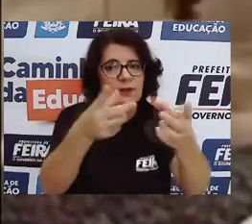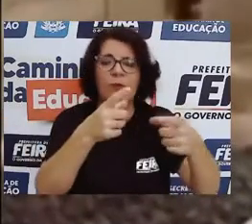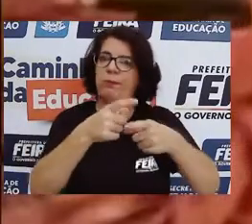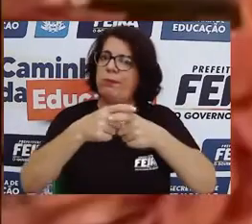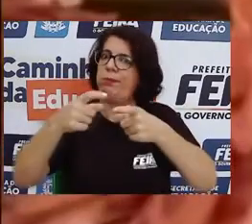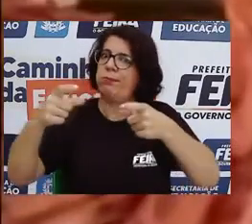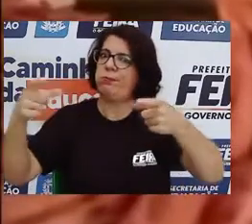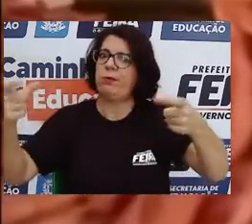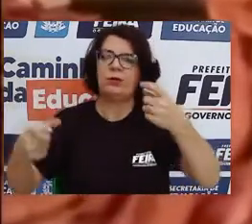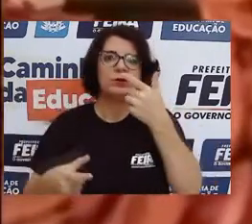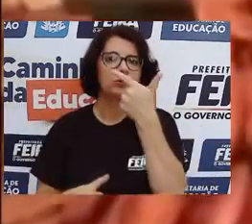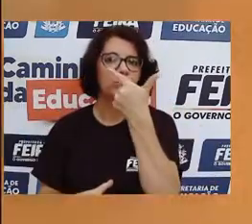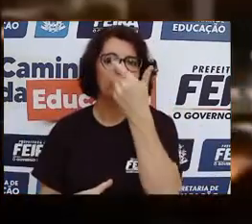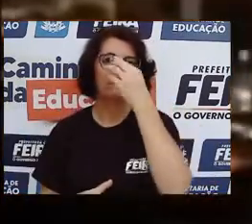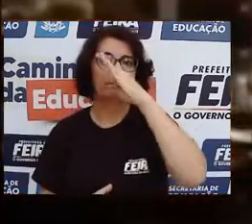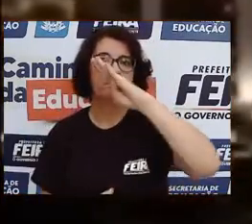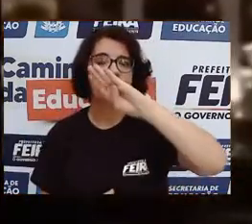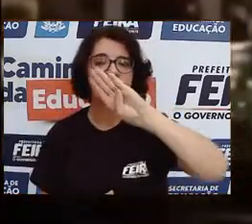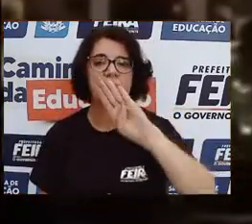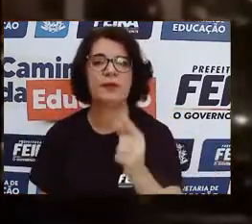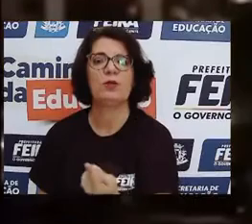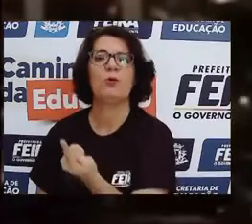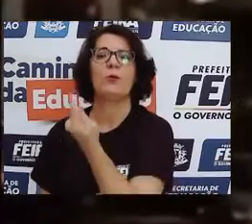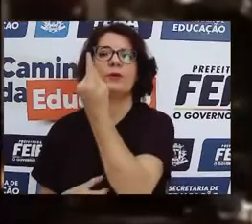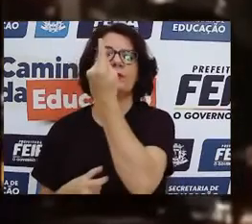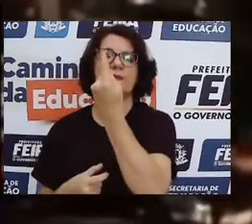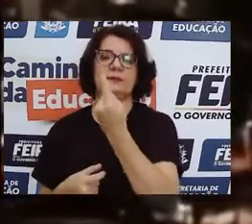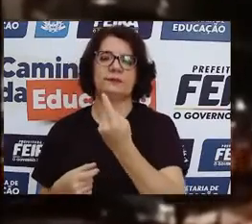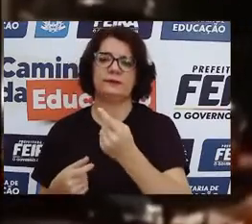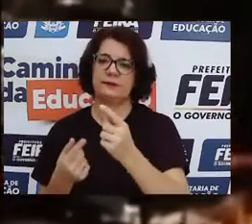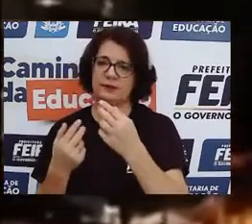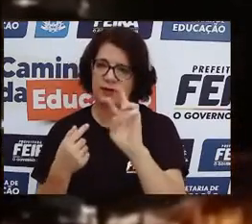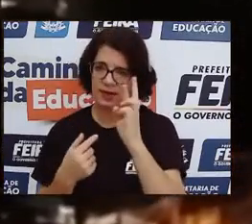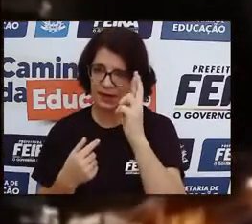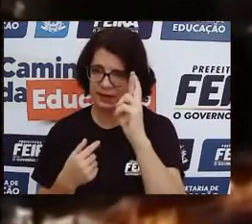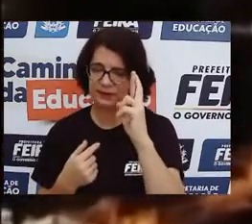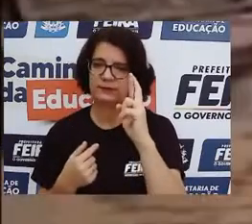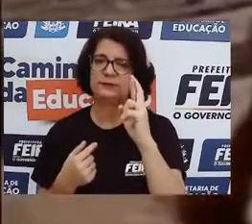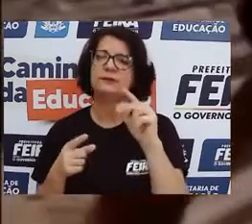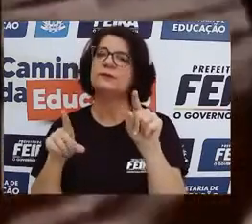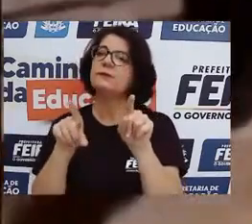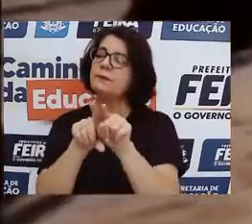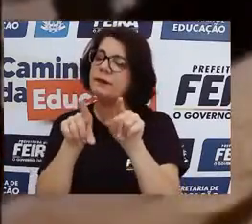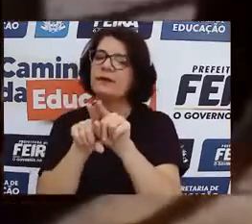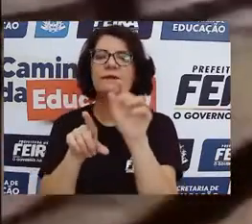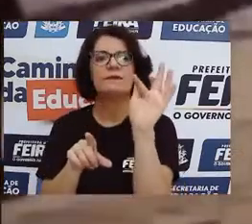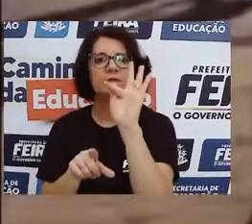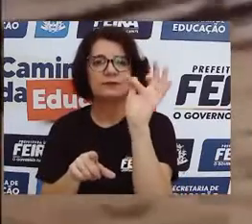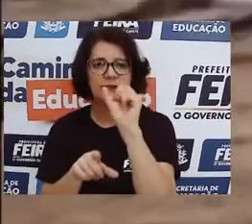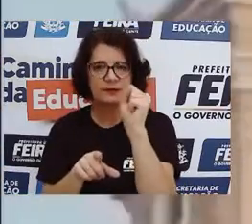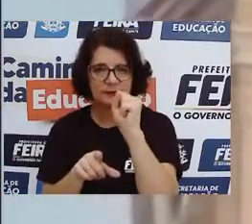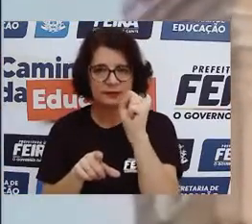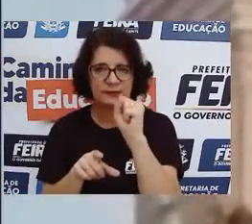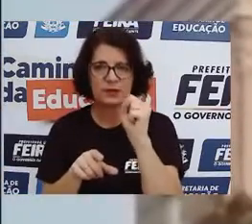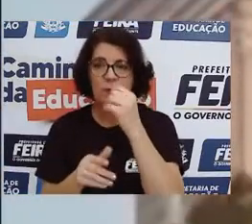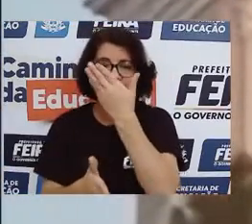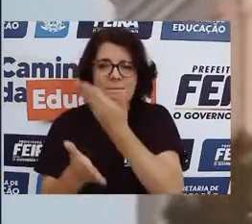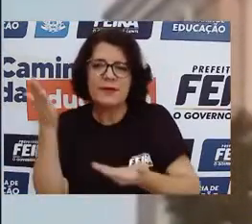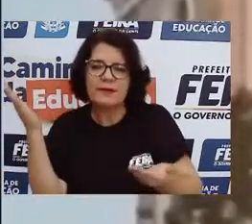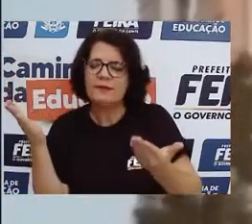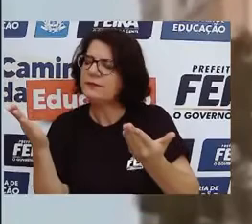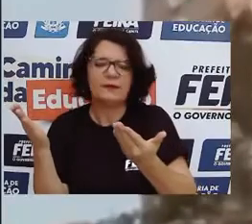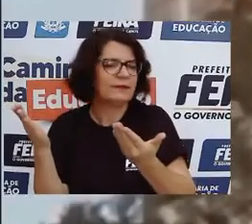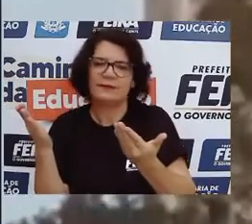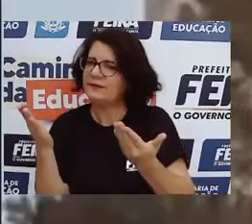de 2 bilhões de reais no município. Moderna, vibrante, ainda assim, Feira de Santana não perdeu seu charme de